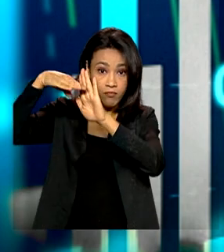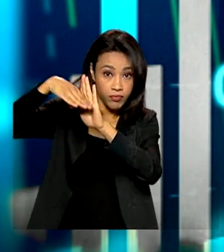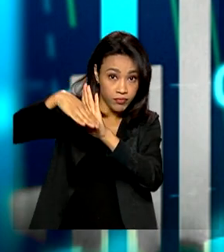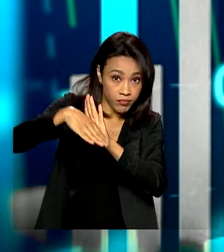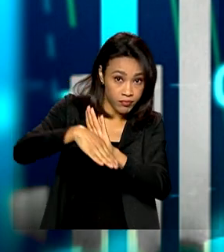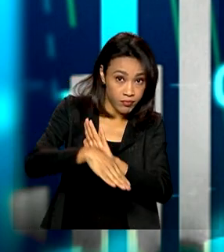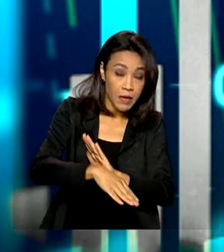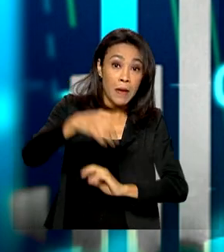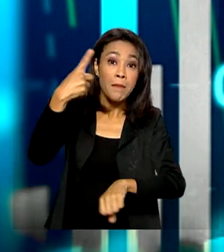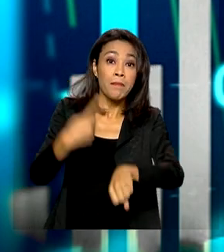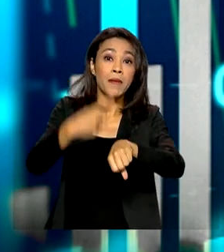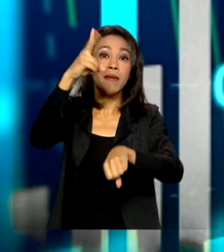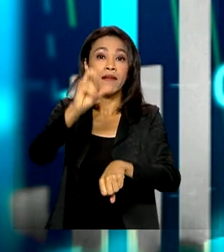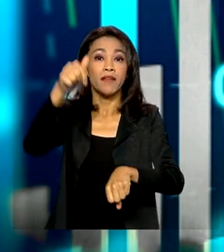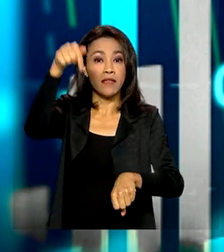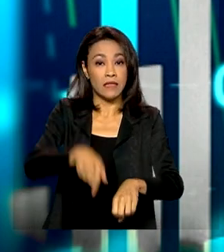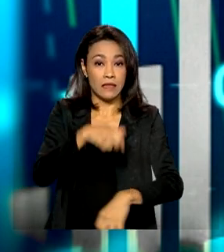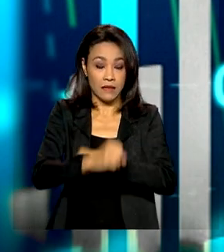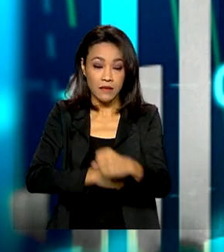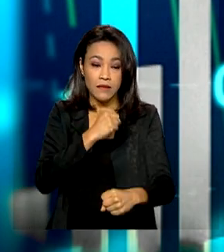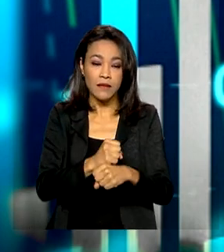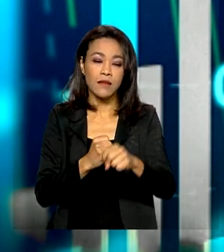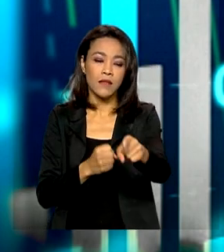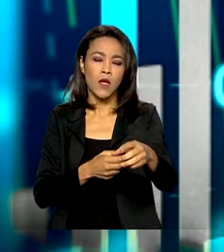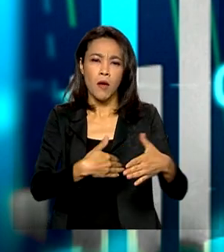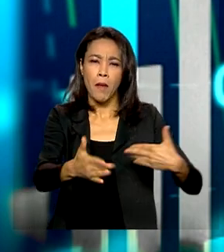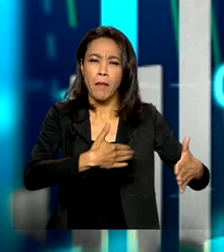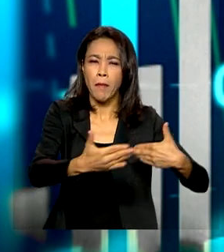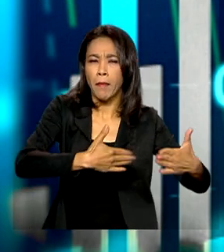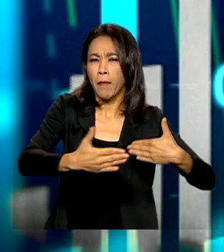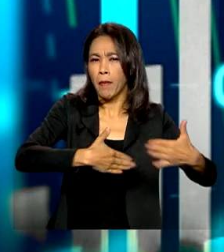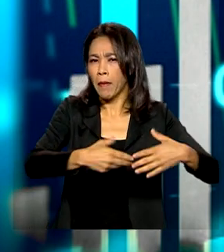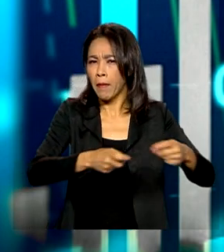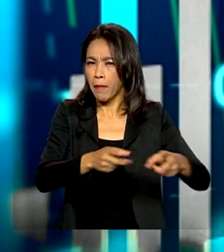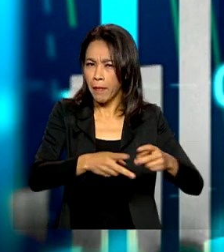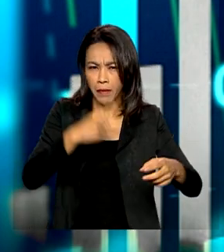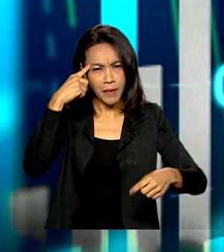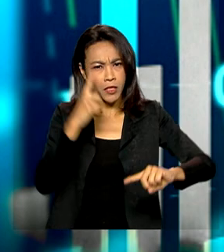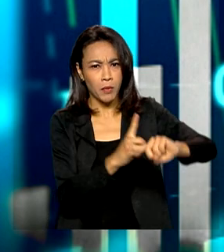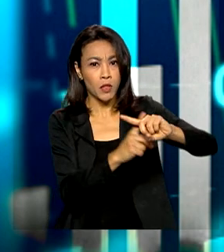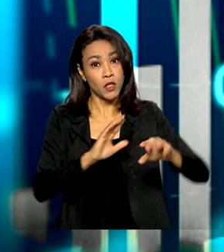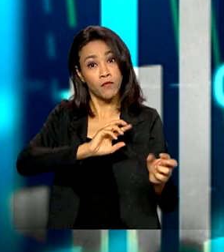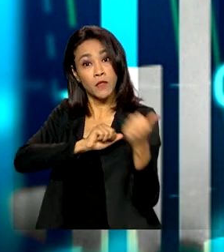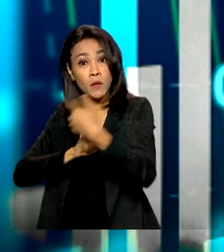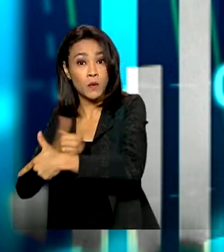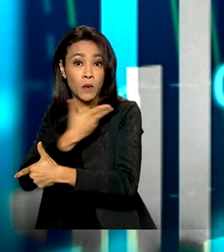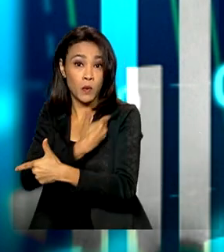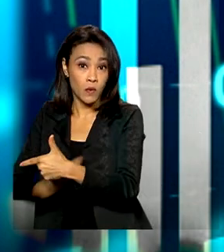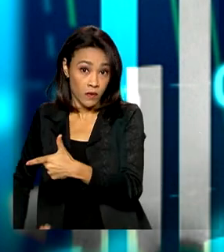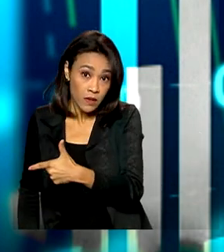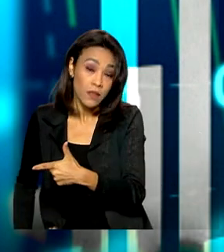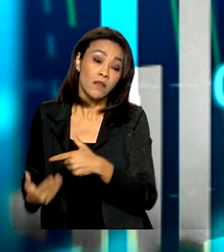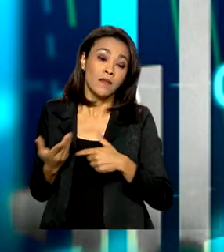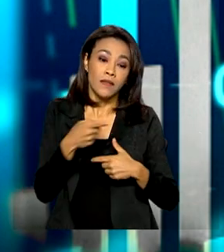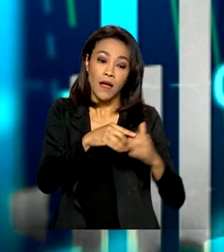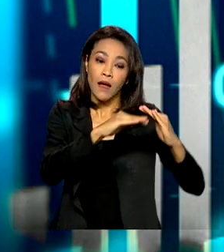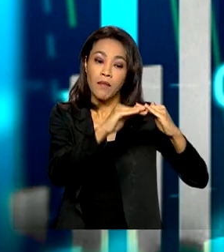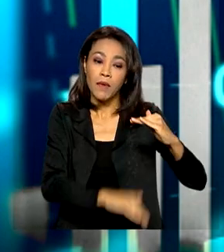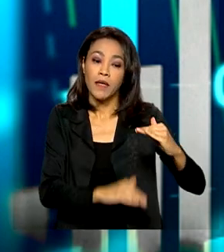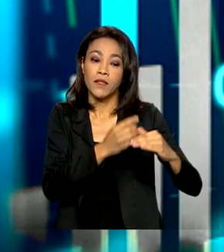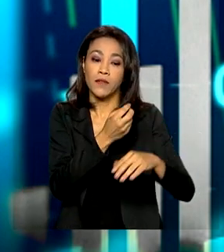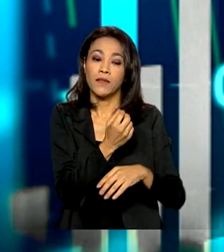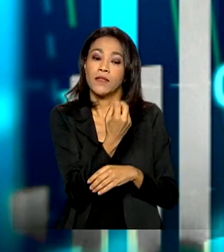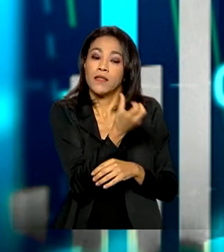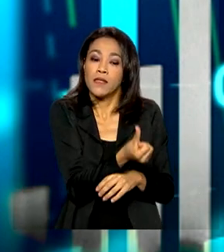pela primeira vez neste ano, a expectativa do mercado é mais otimista que a expectativa do governo, e pela primeira vez ela está abaixo de